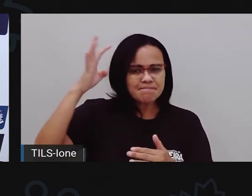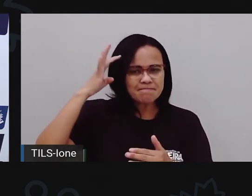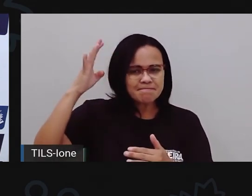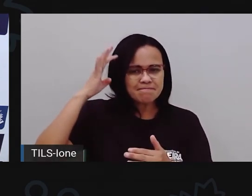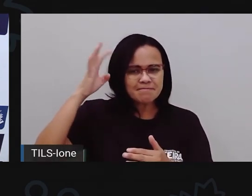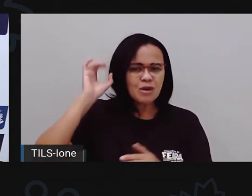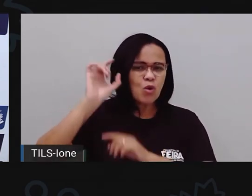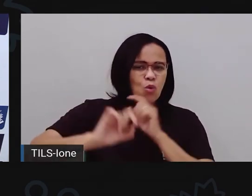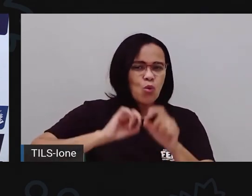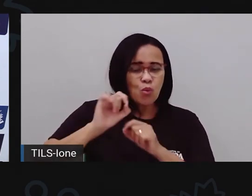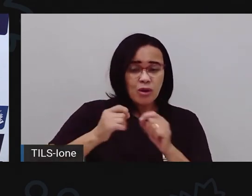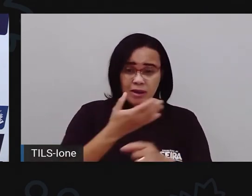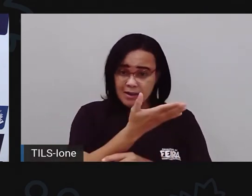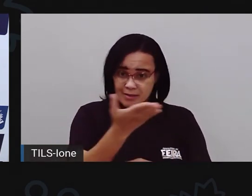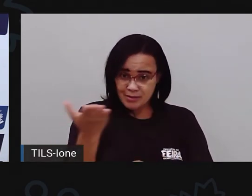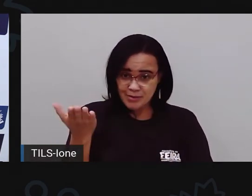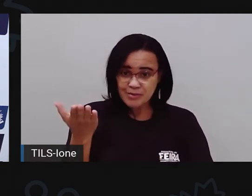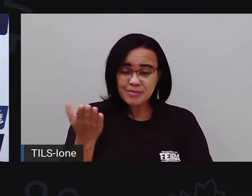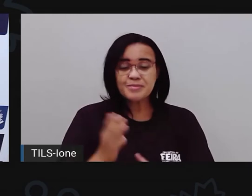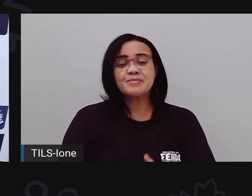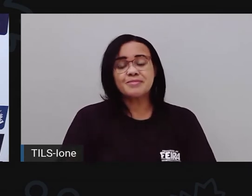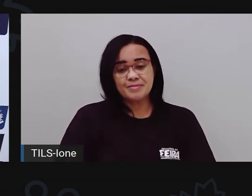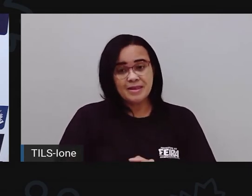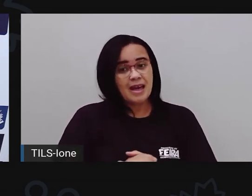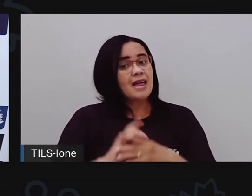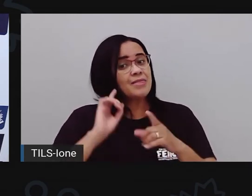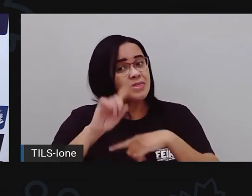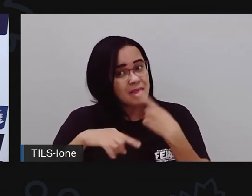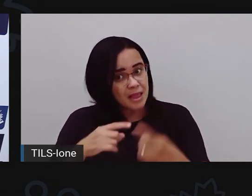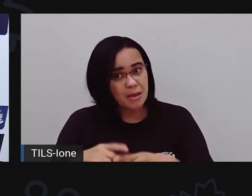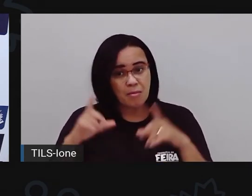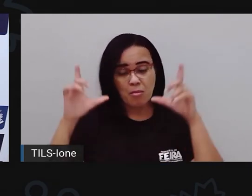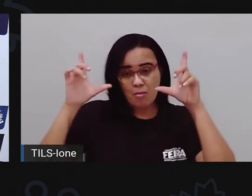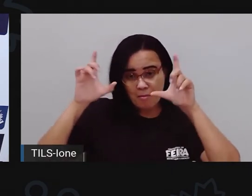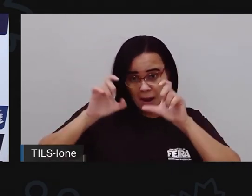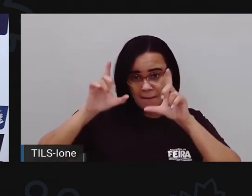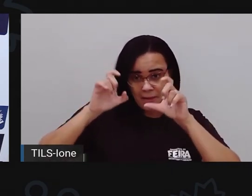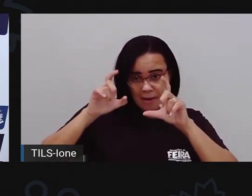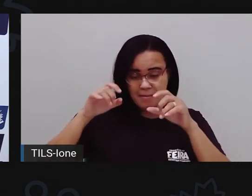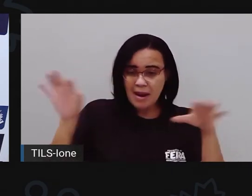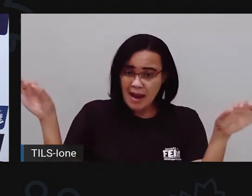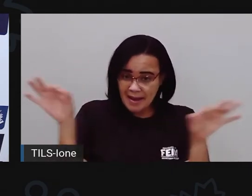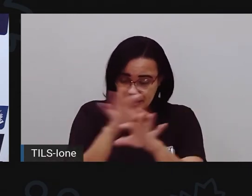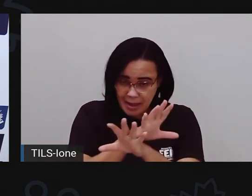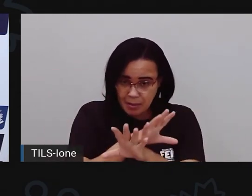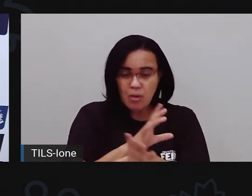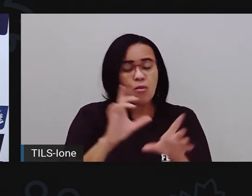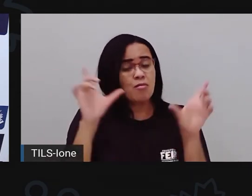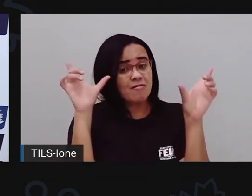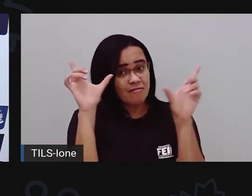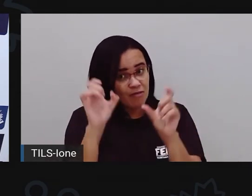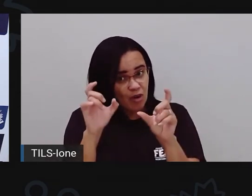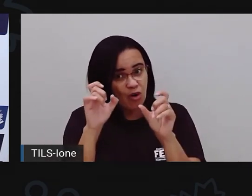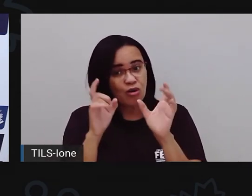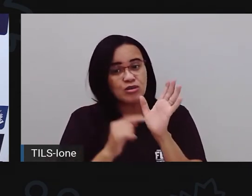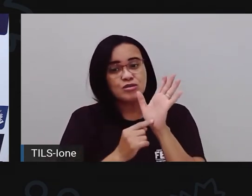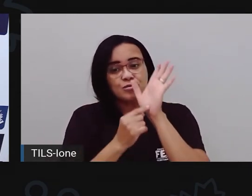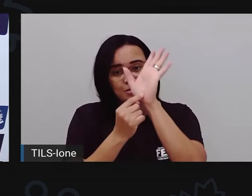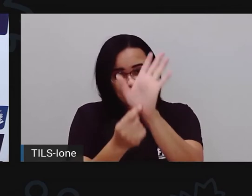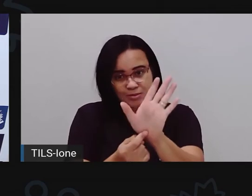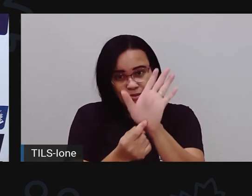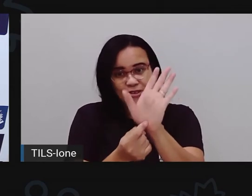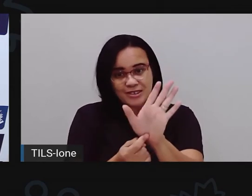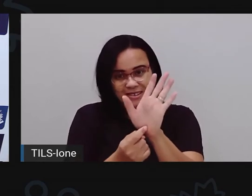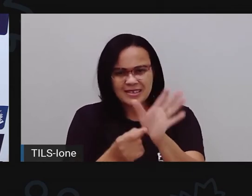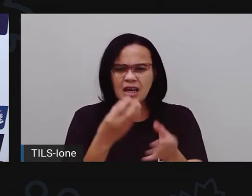Você vai fazer suas esculturas e depois você vai fazer fotos dela. se você puder aí usar o celular, faz as fotos